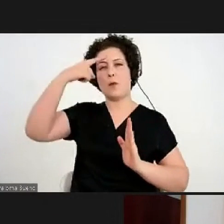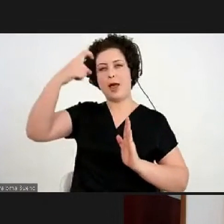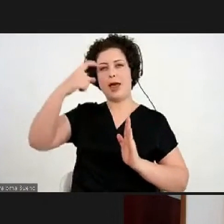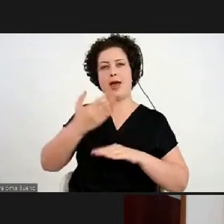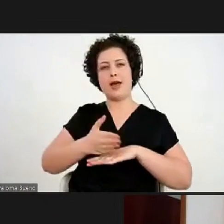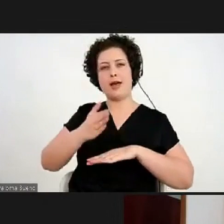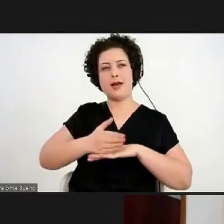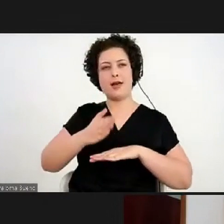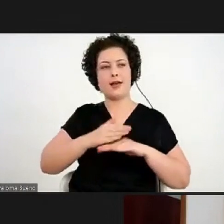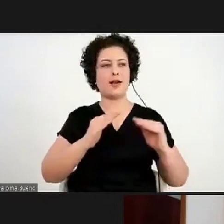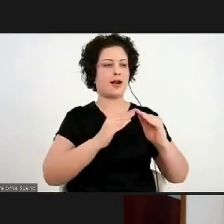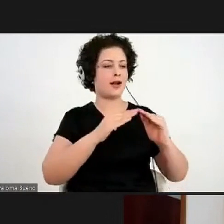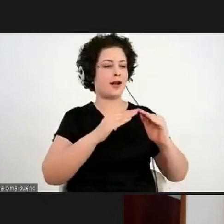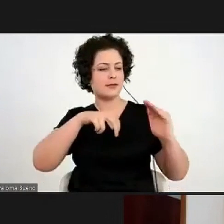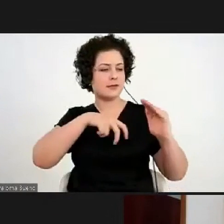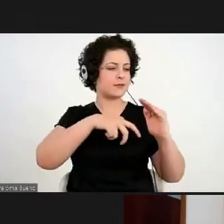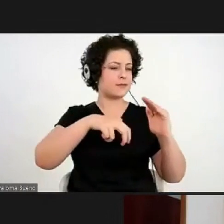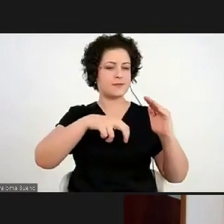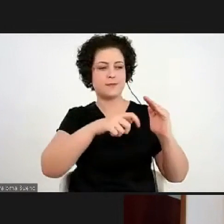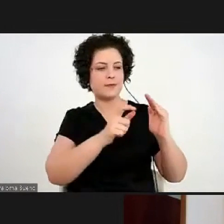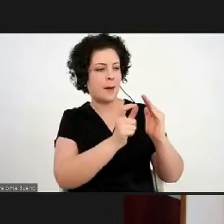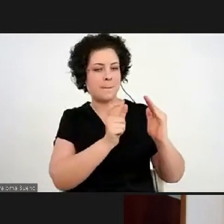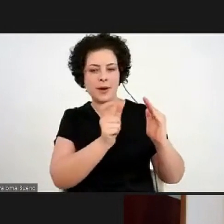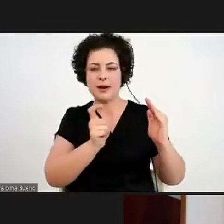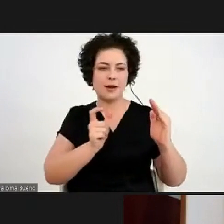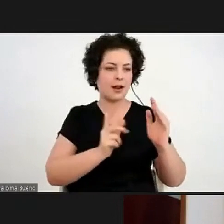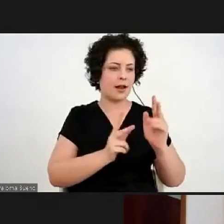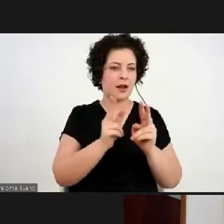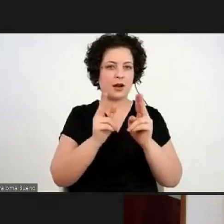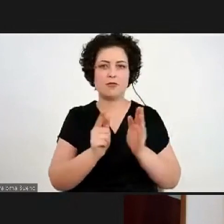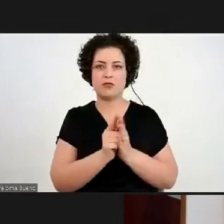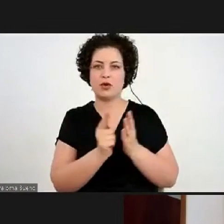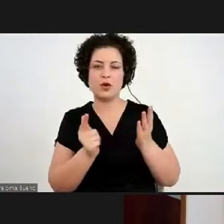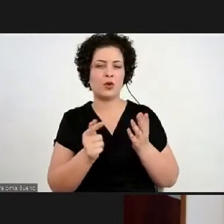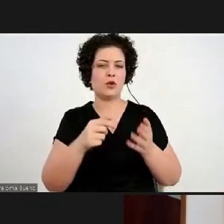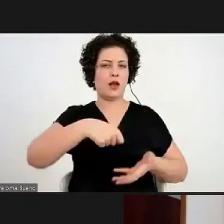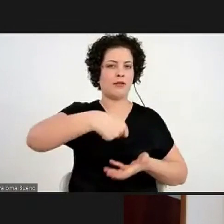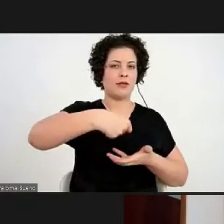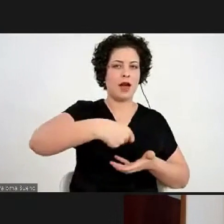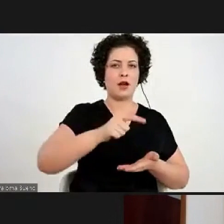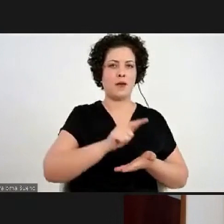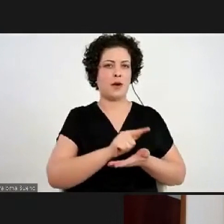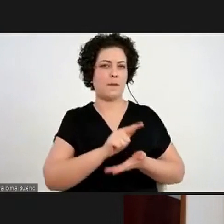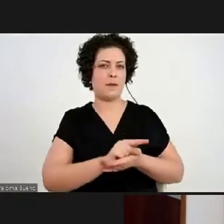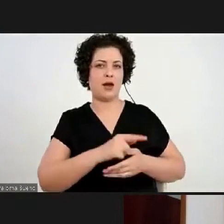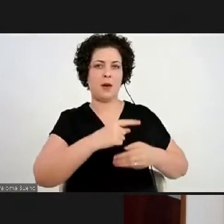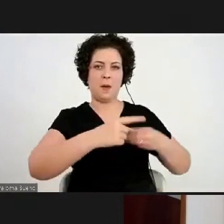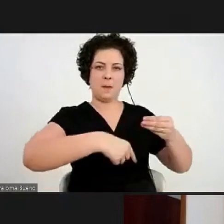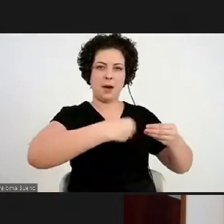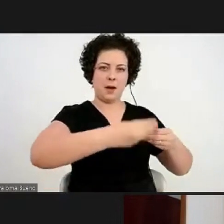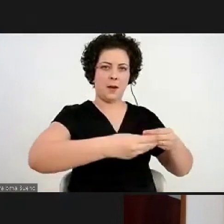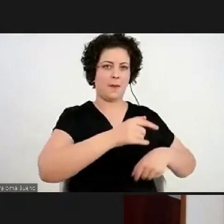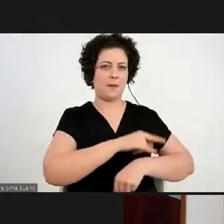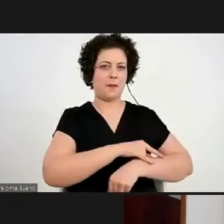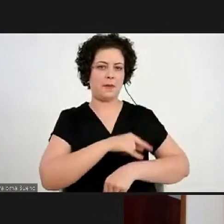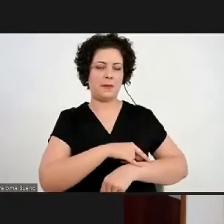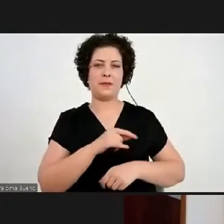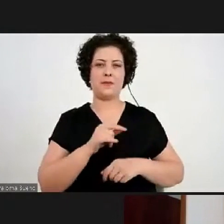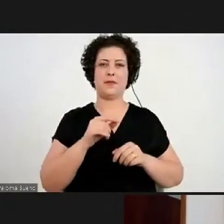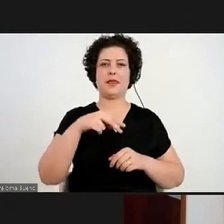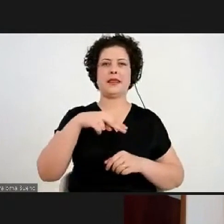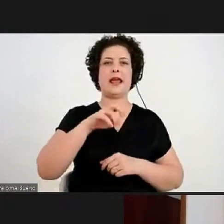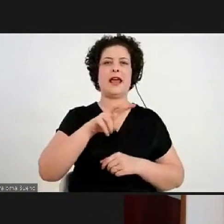sair pela casa catando palavras, recortando de saco de papel higiênico a palavra neve, dos sucrilhos,